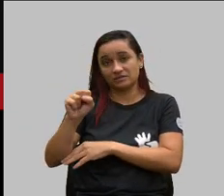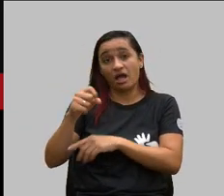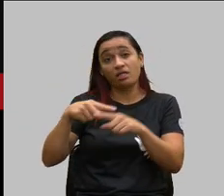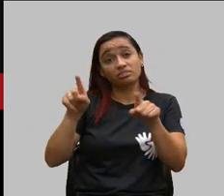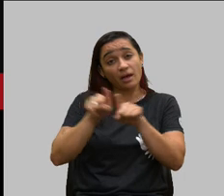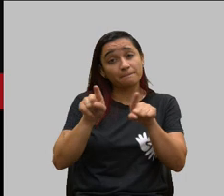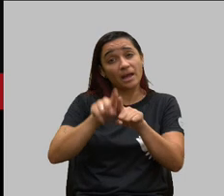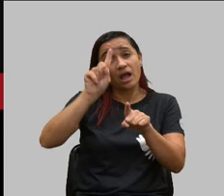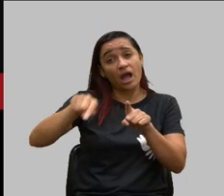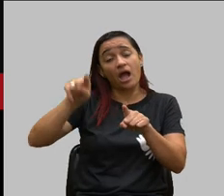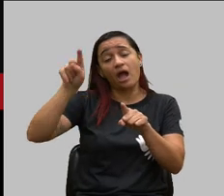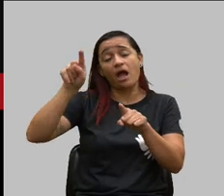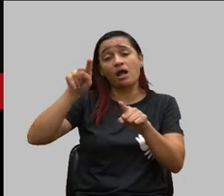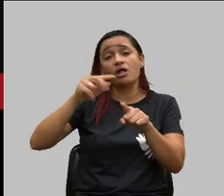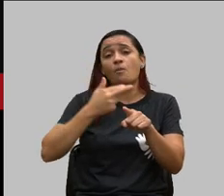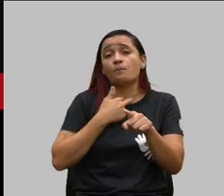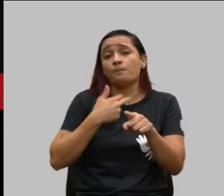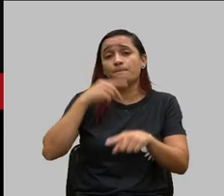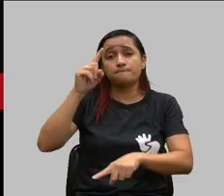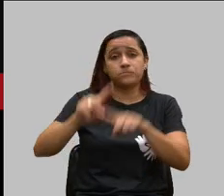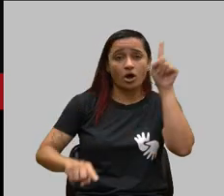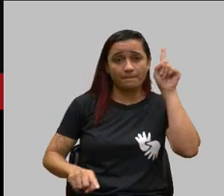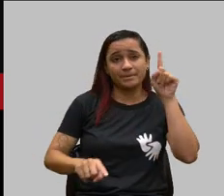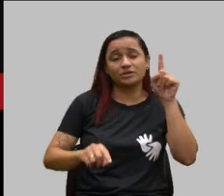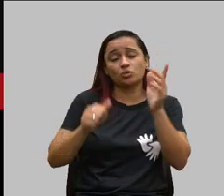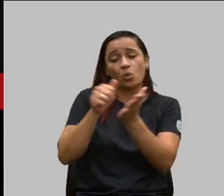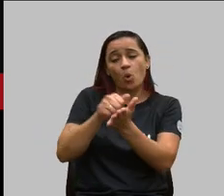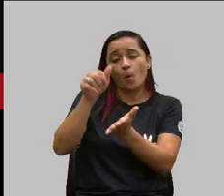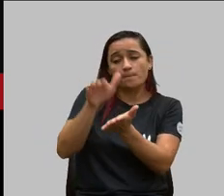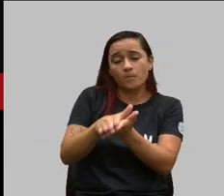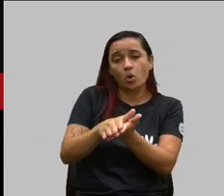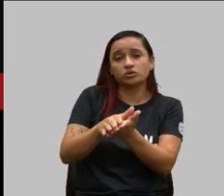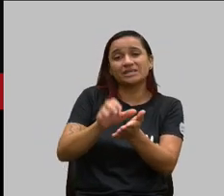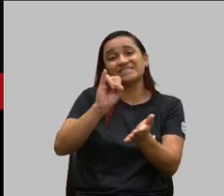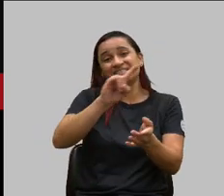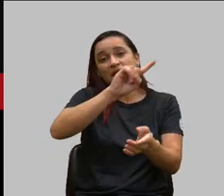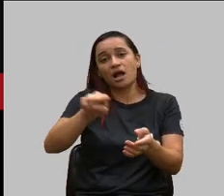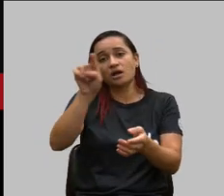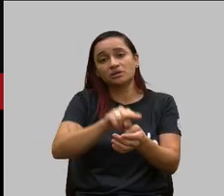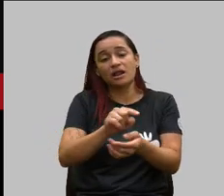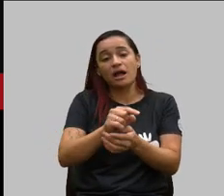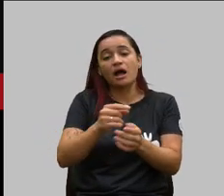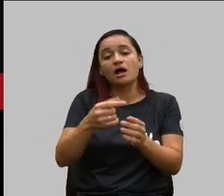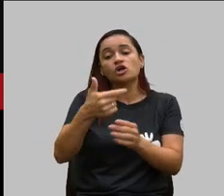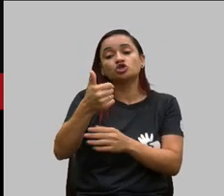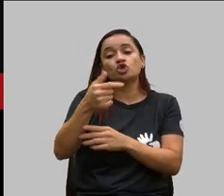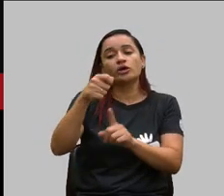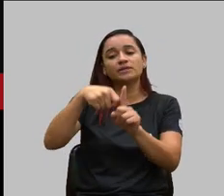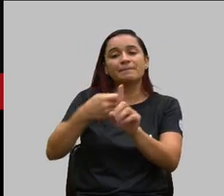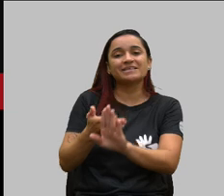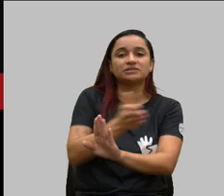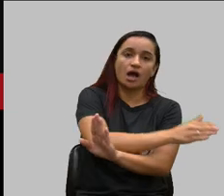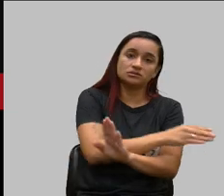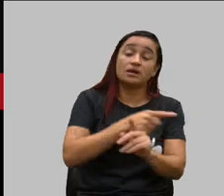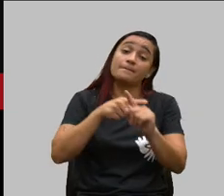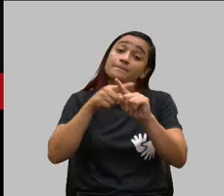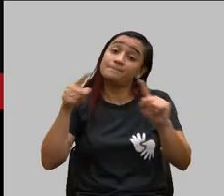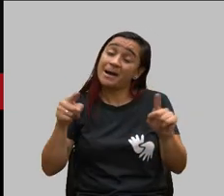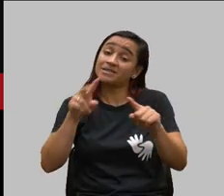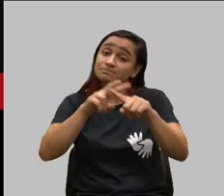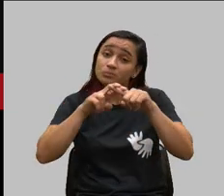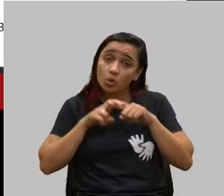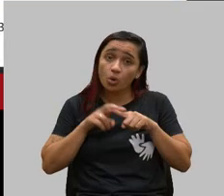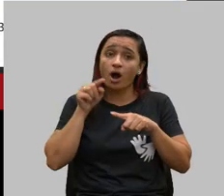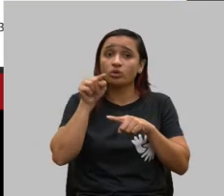de multa recisória ou a recisão com menos de 12 meses mas por conta da ação esse artigo